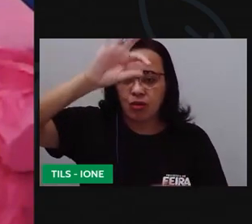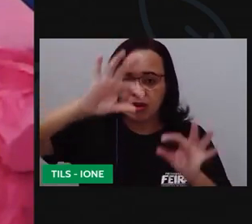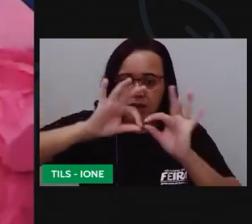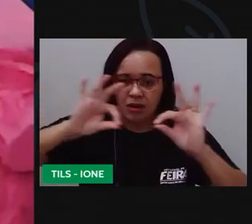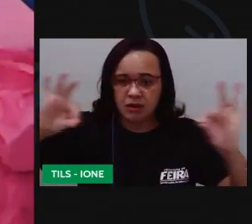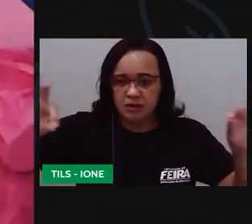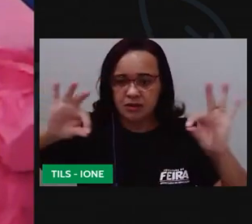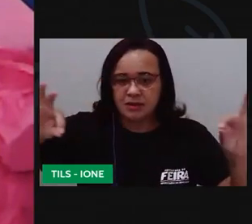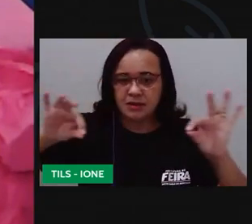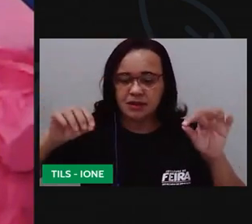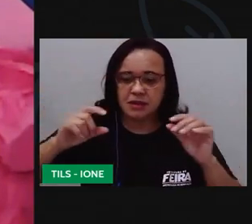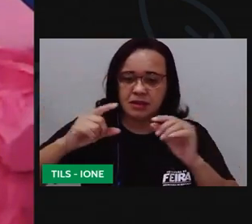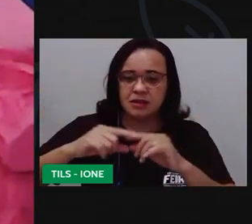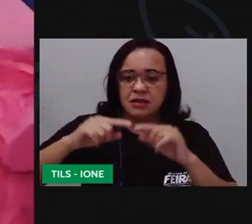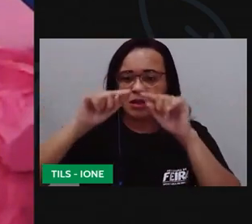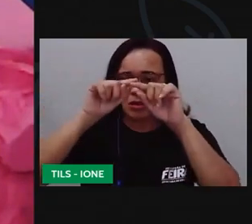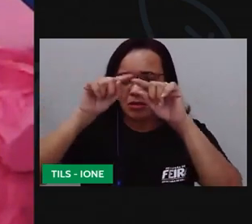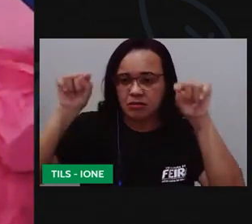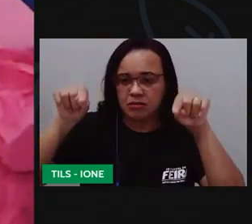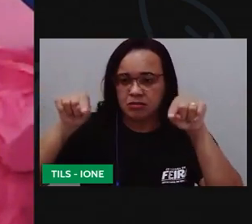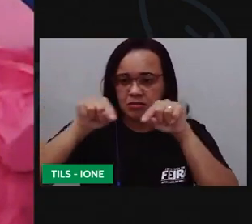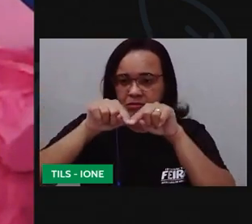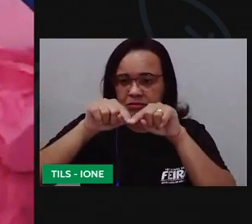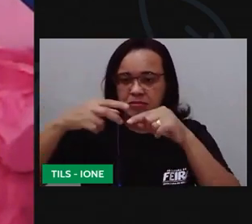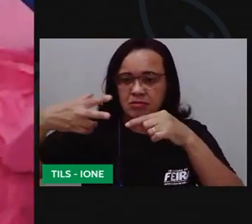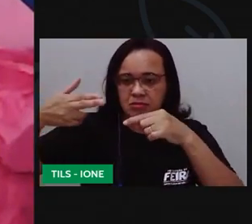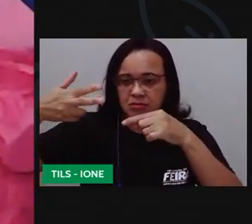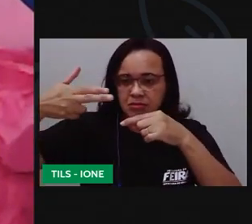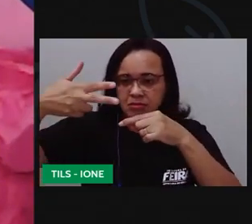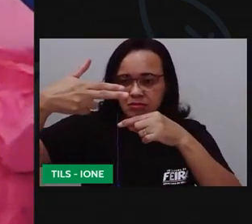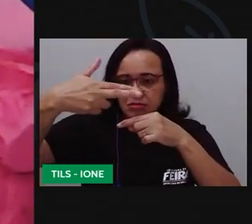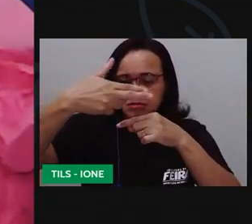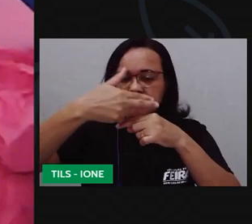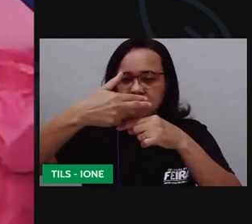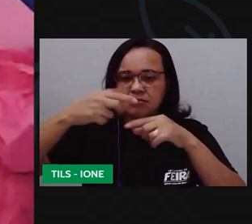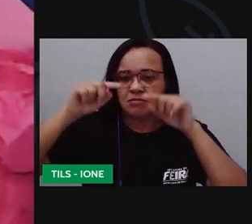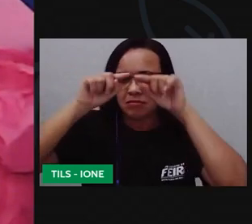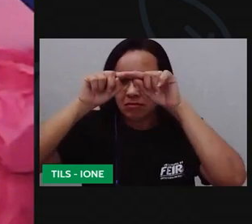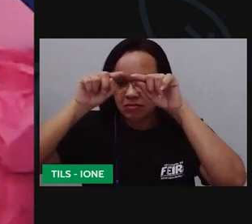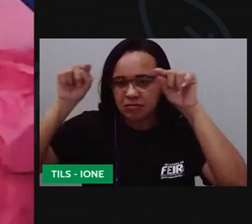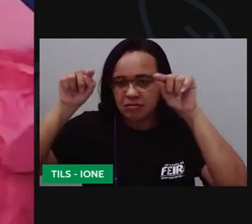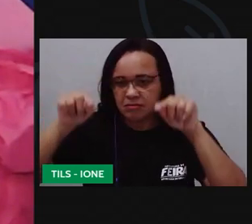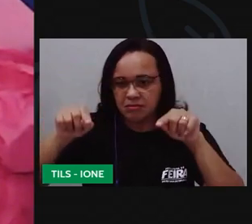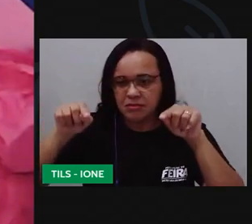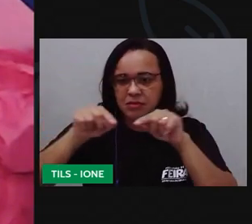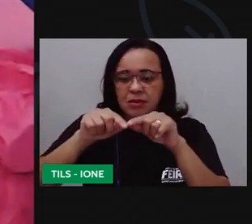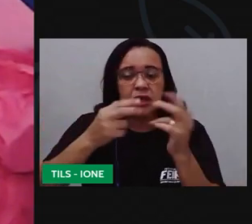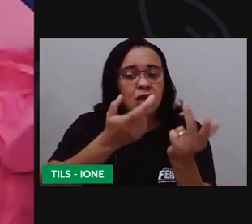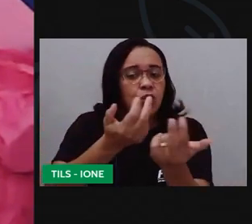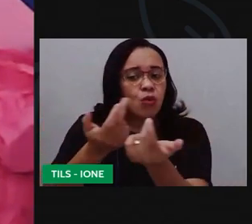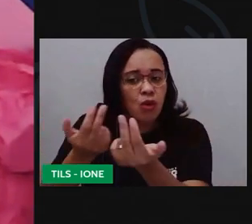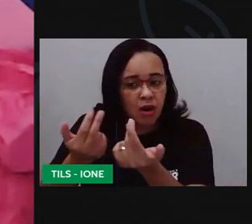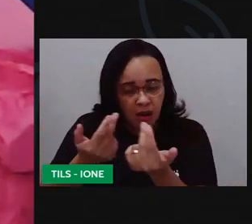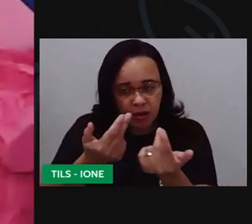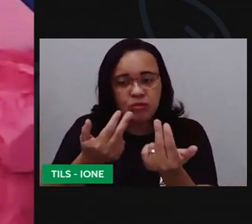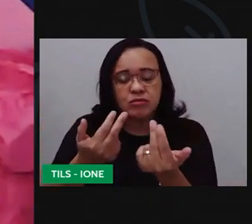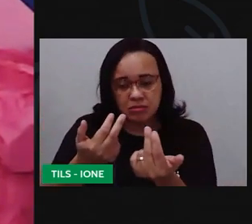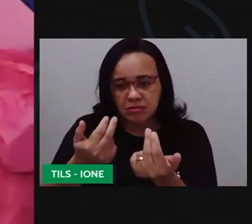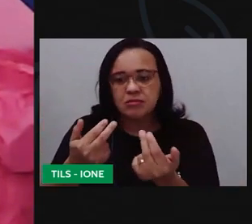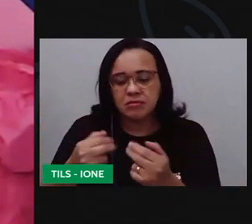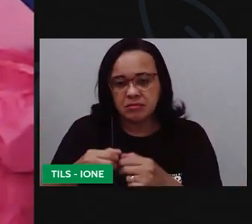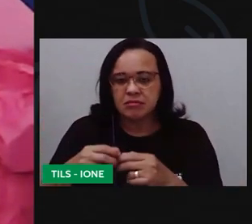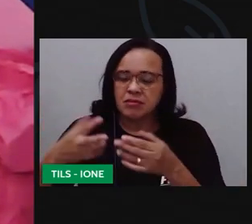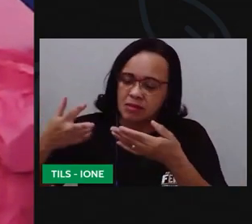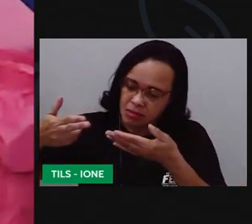quadradinho ó o que é um quadrado? né? todos os lados e guais aí depois eu